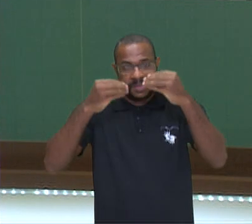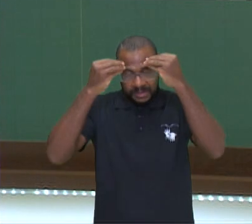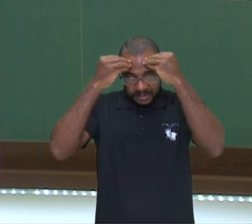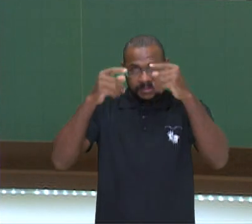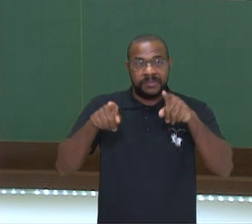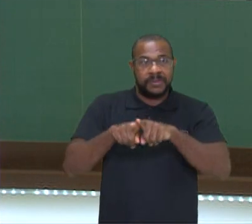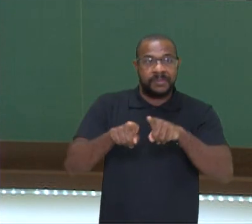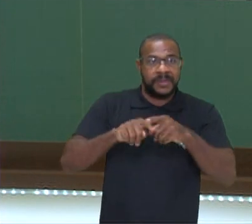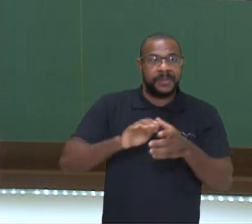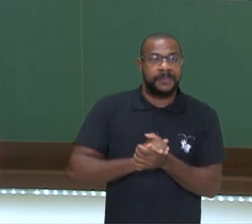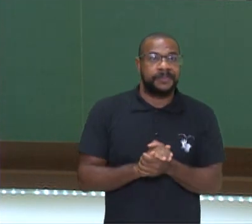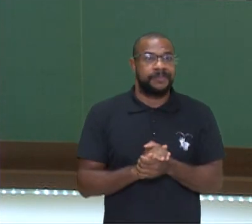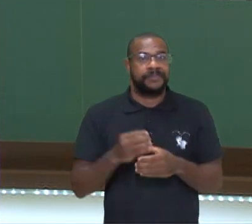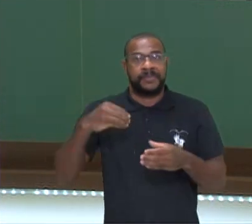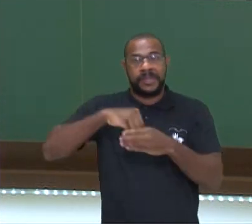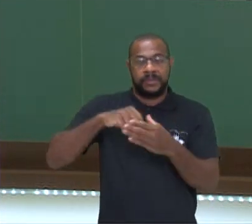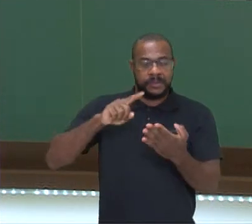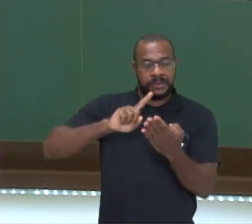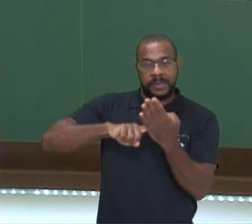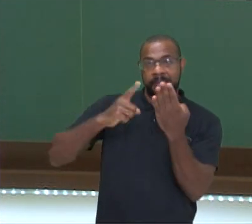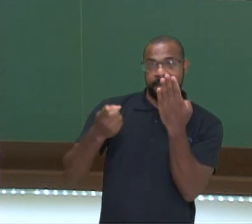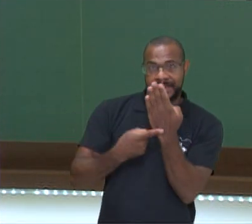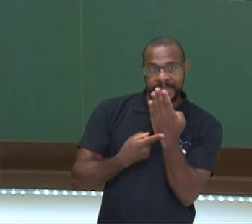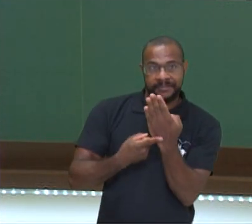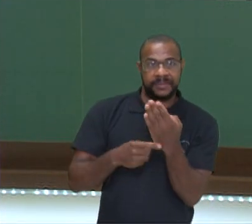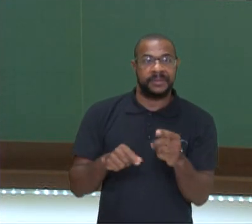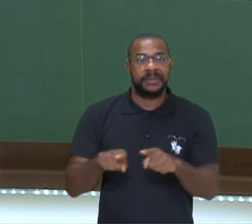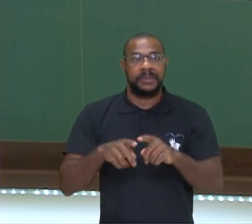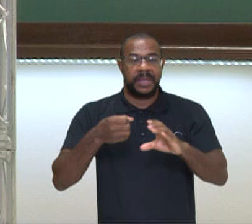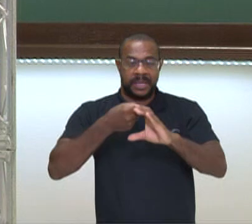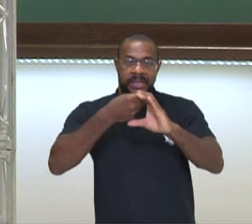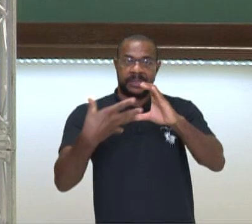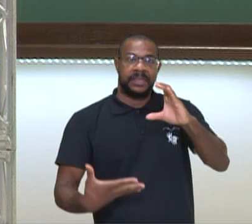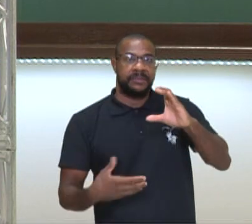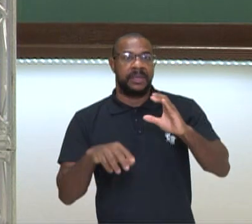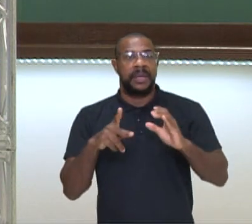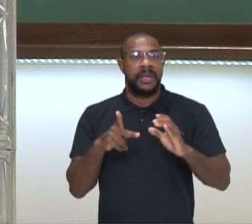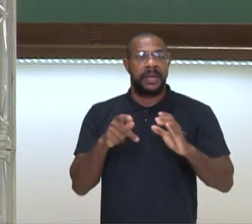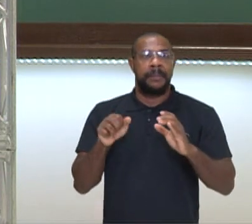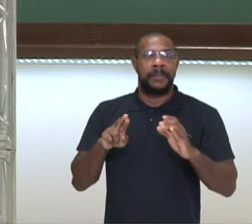metáfora, e as características então do parnasianismo.